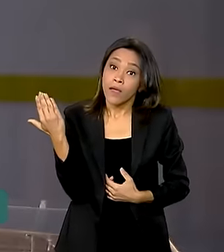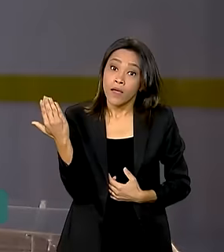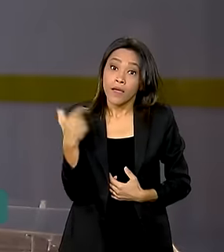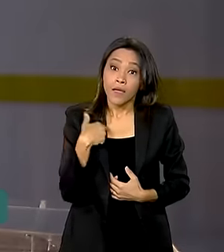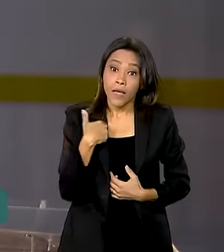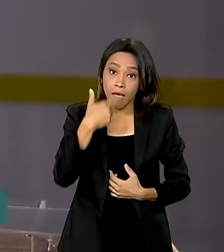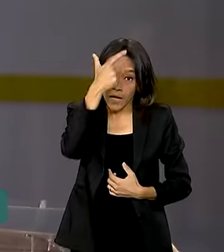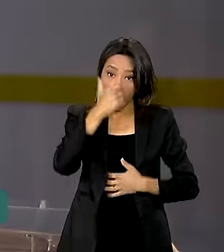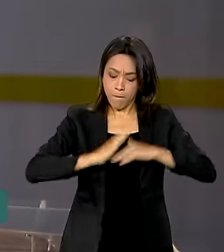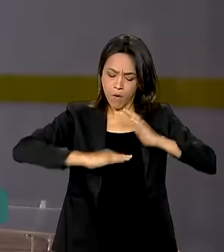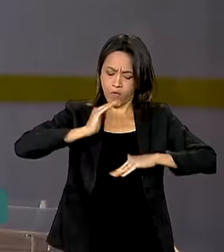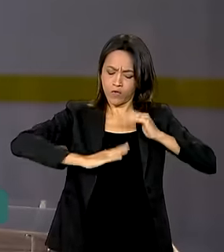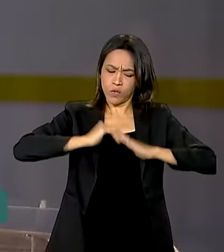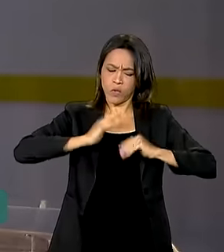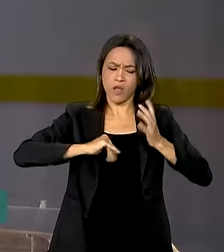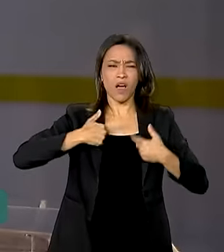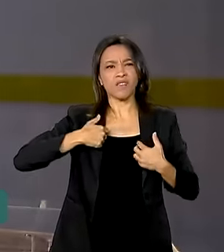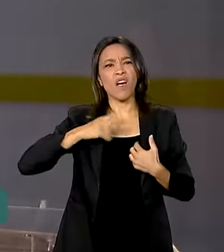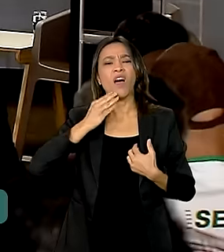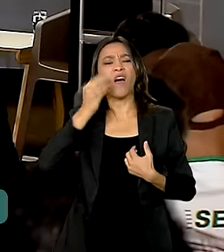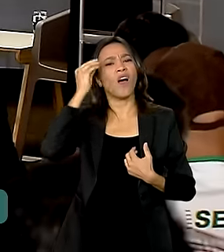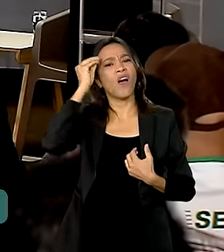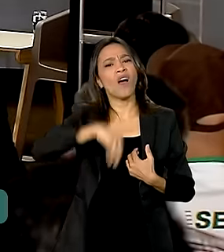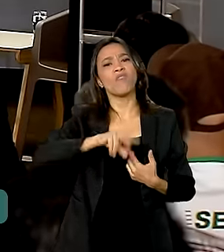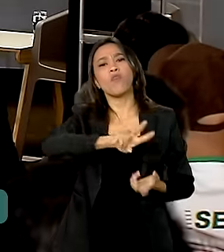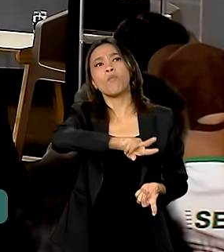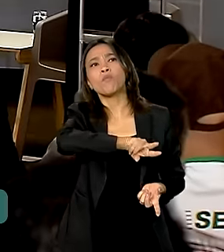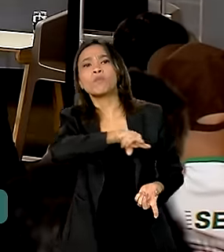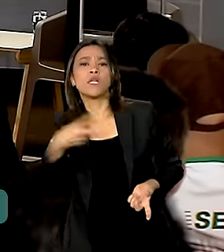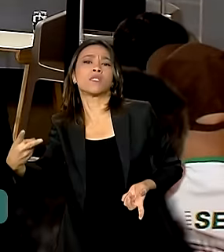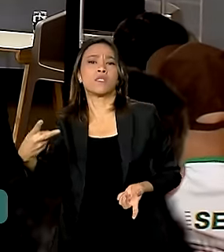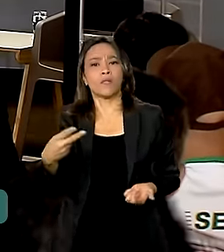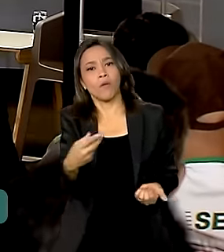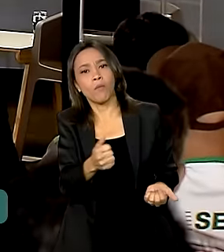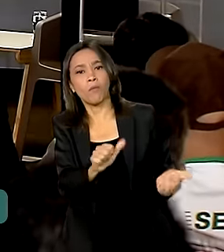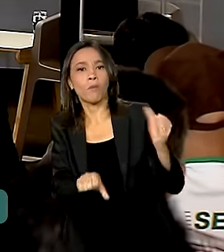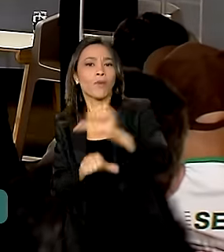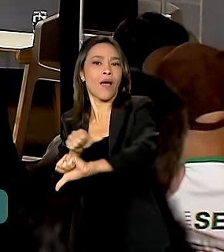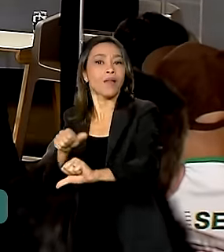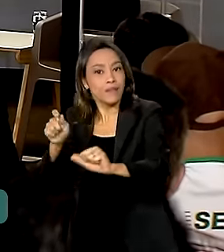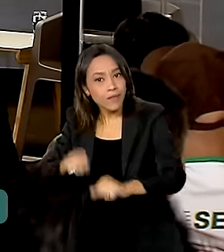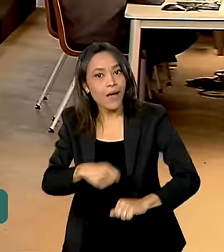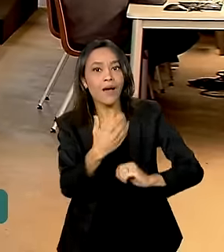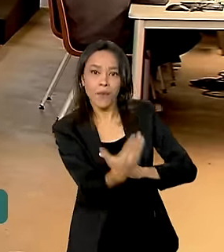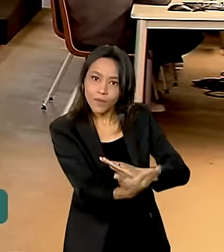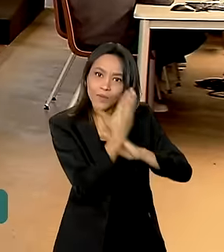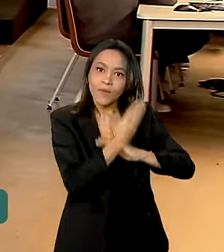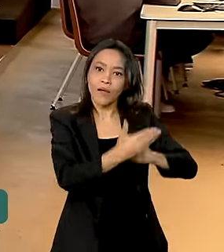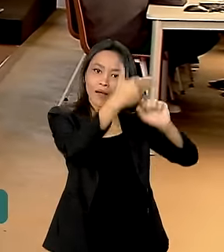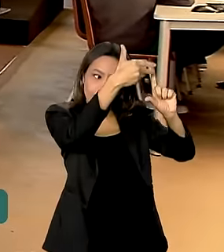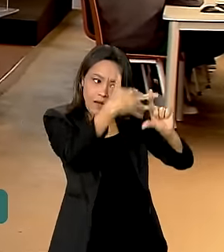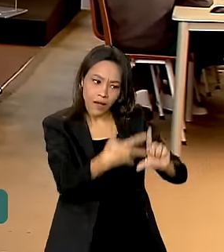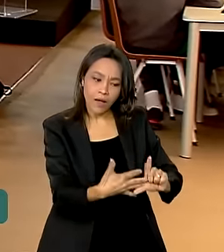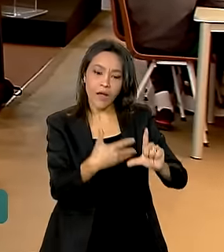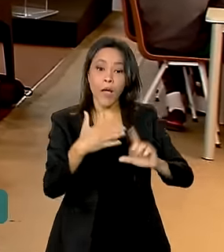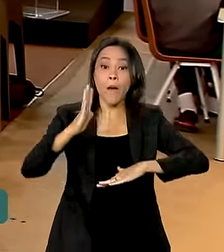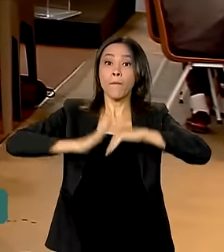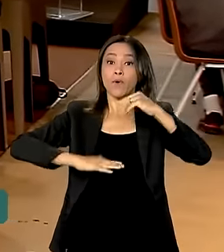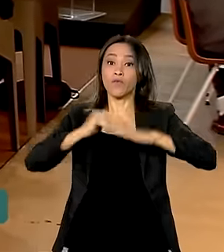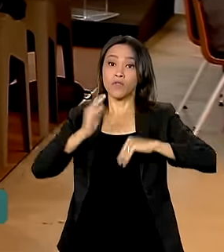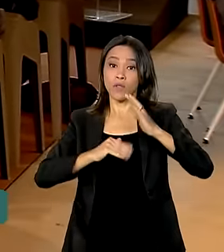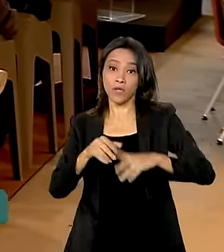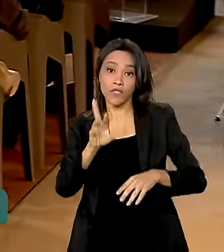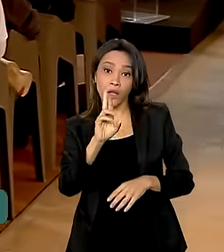rumo na carreira ou mudar de ocupação, também vão poder contar com o Guia. Profissionais da área de recursos